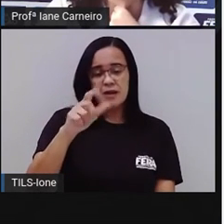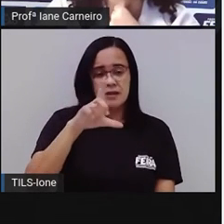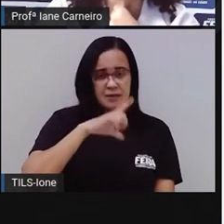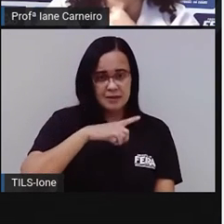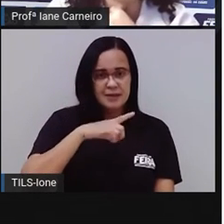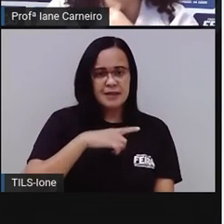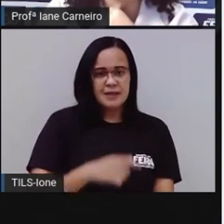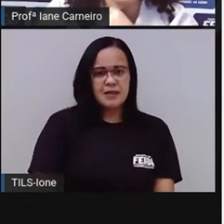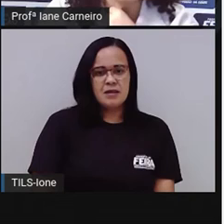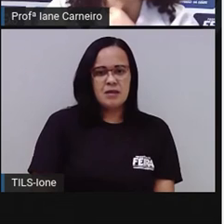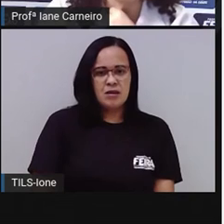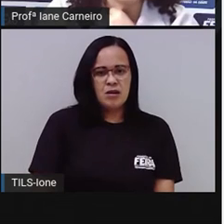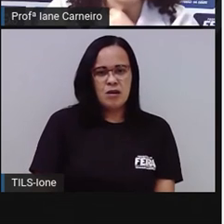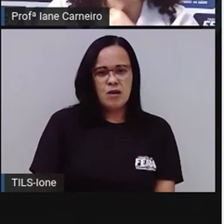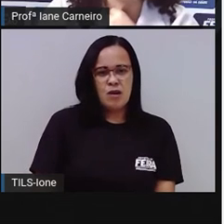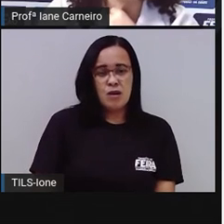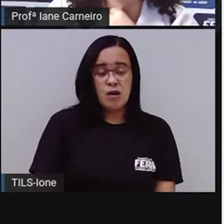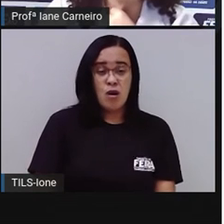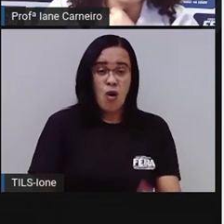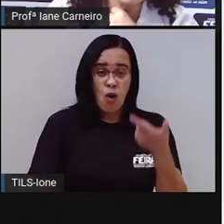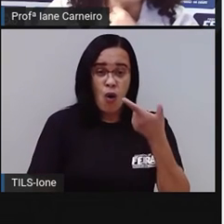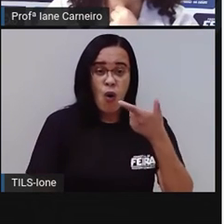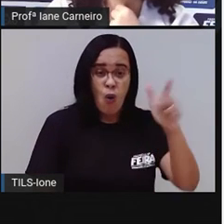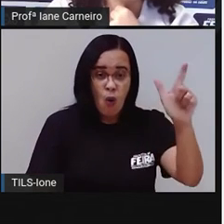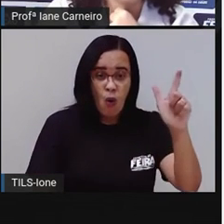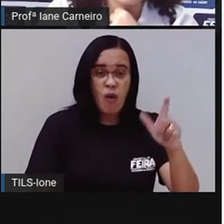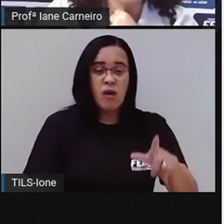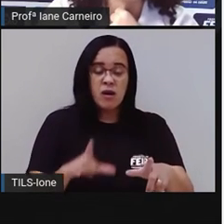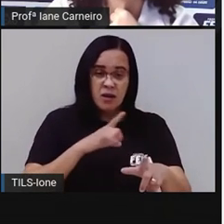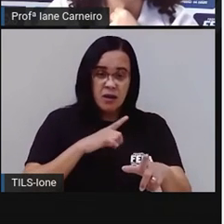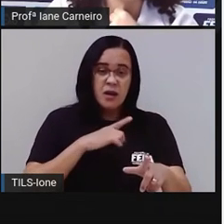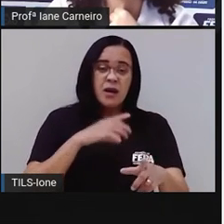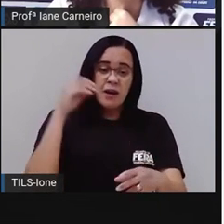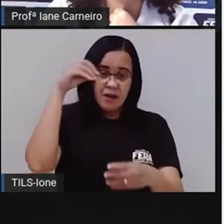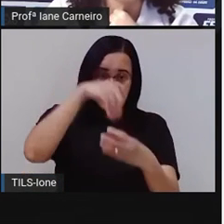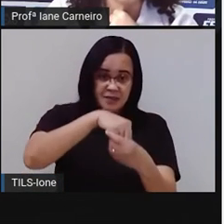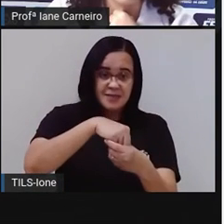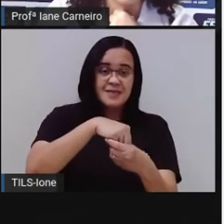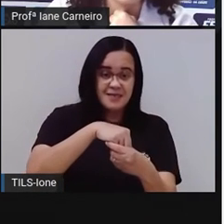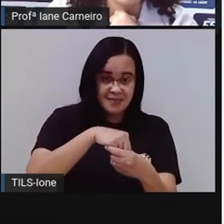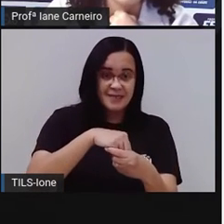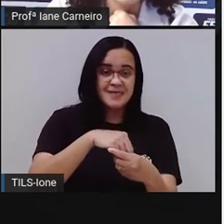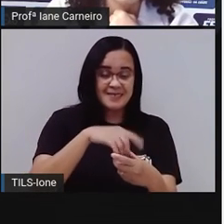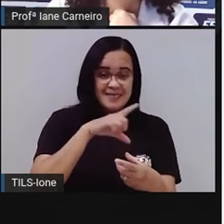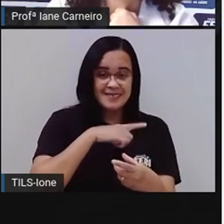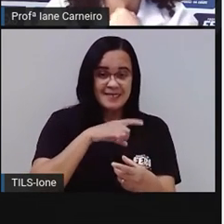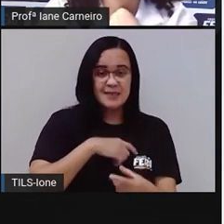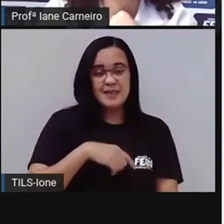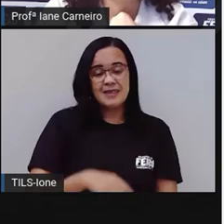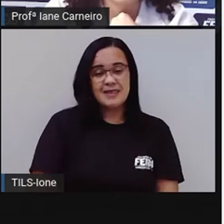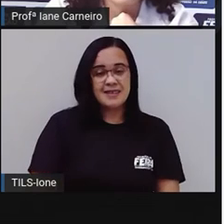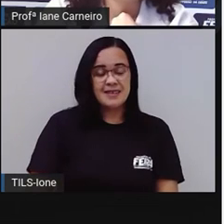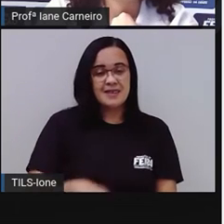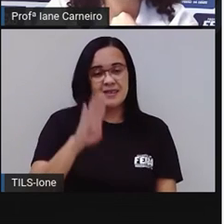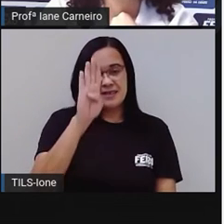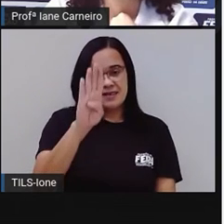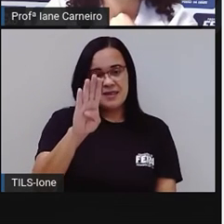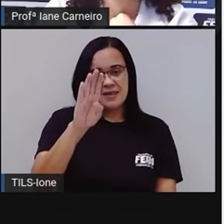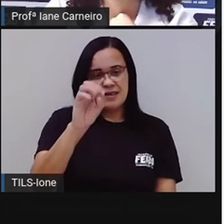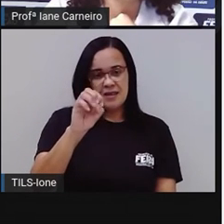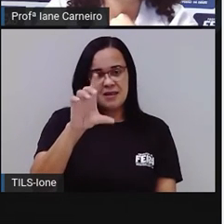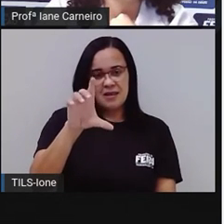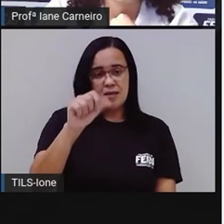perceber aí qual é a outra palavra que está dentro da palavra carambola? É a palavra